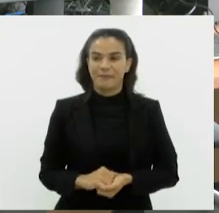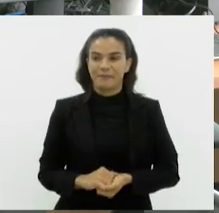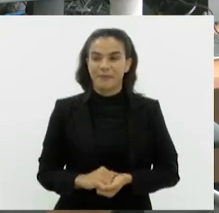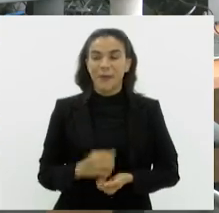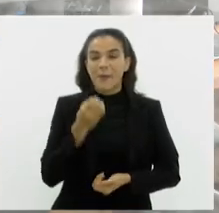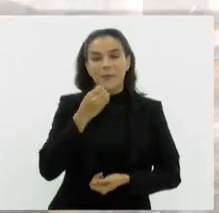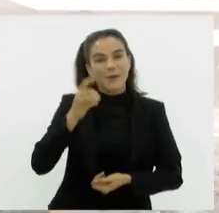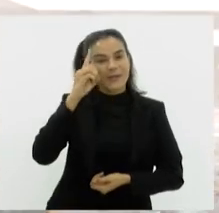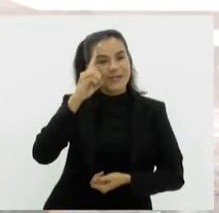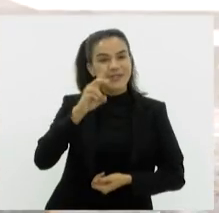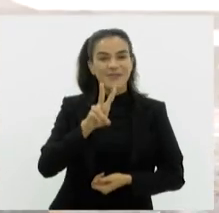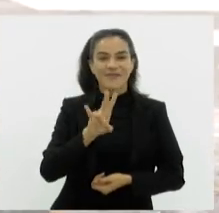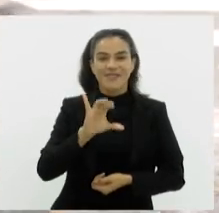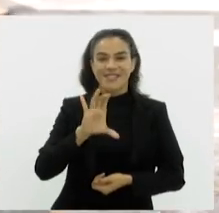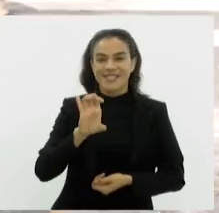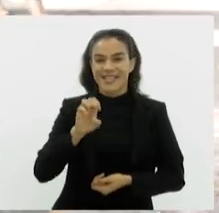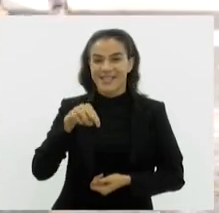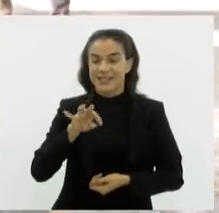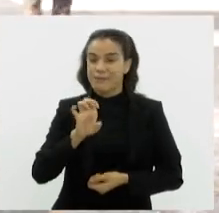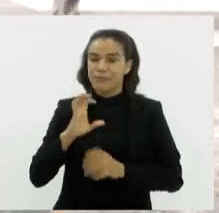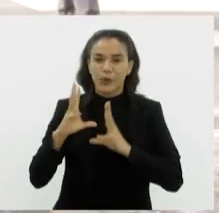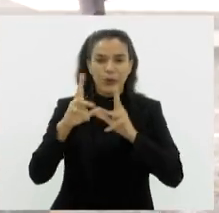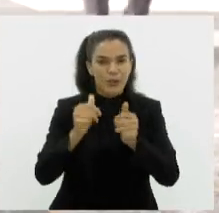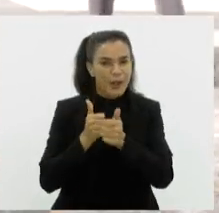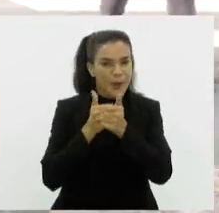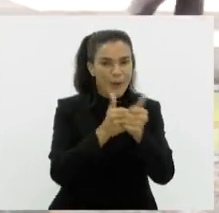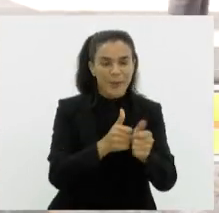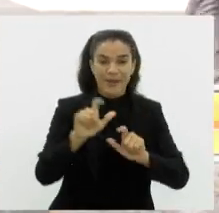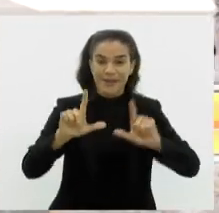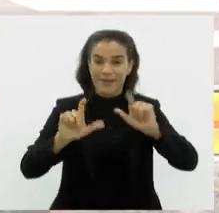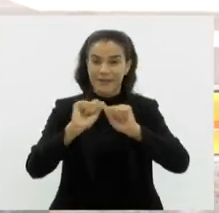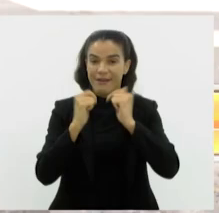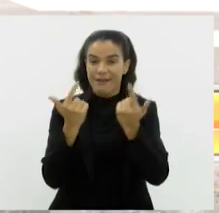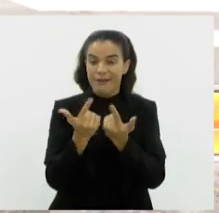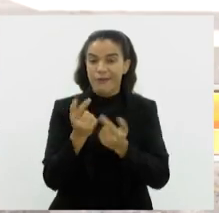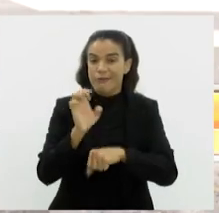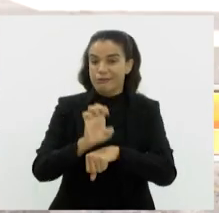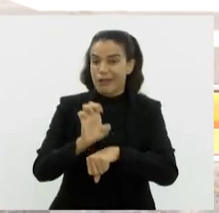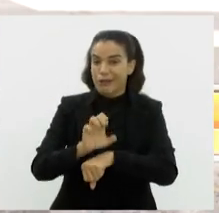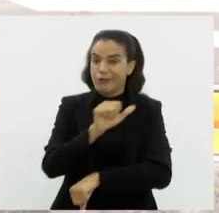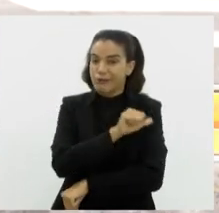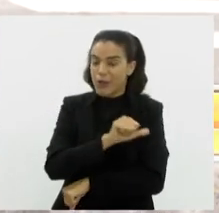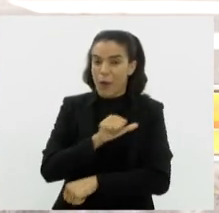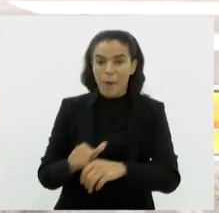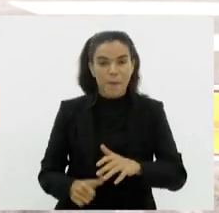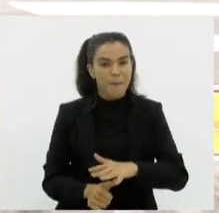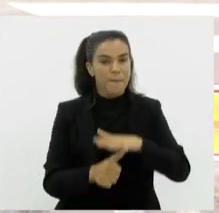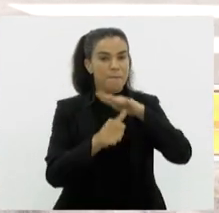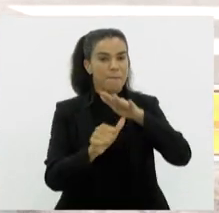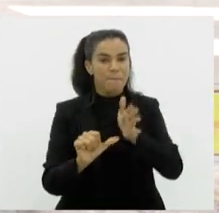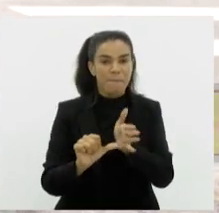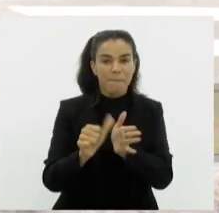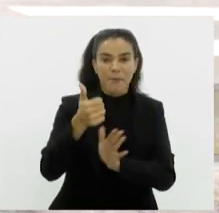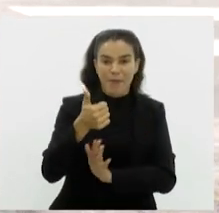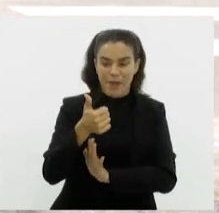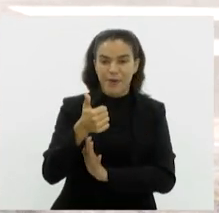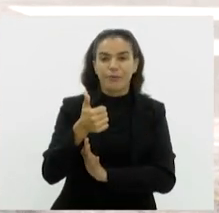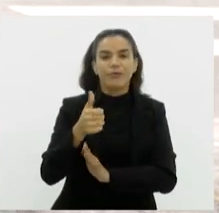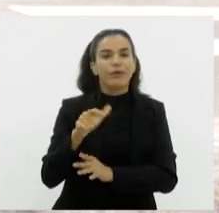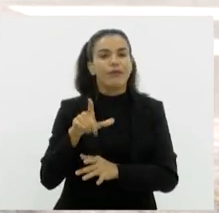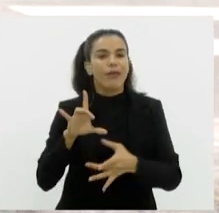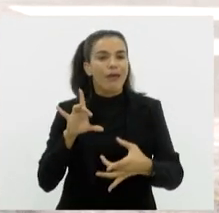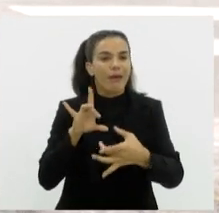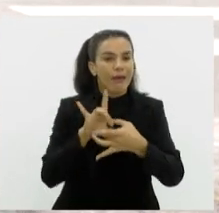Bom dia, Vicente. Bom dia a todos que acompanham a TV Alerje. O Estado do Rio de Janeiro é pioneiro nesse conceito digital, que une a